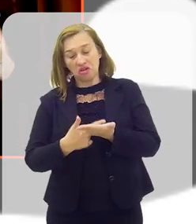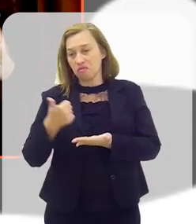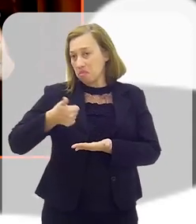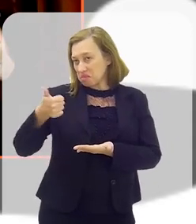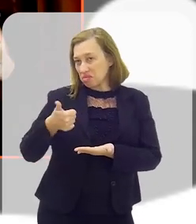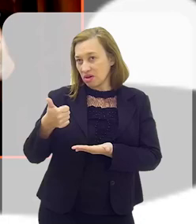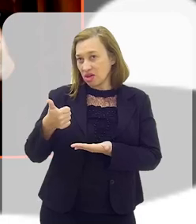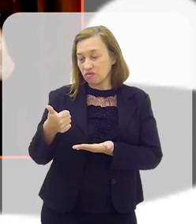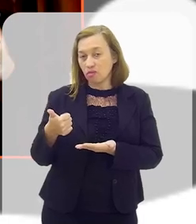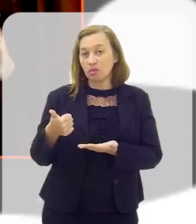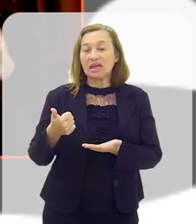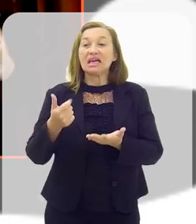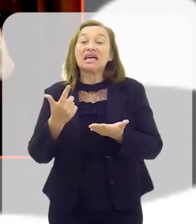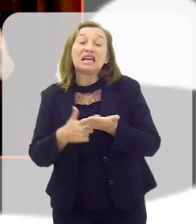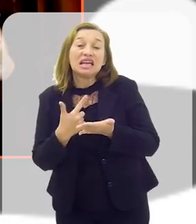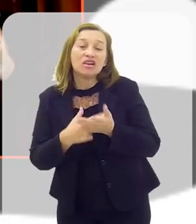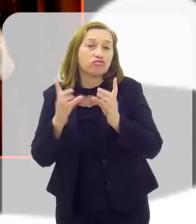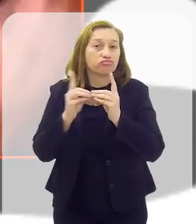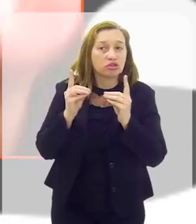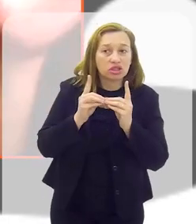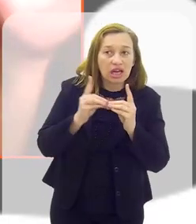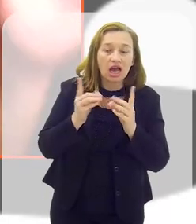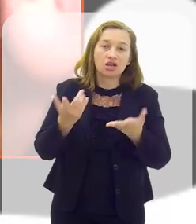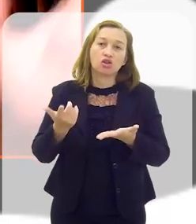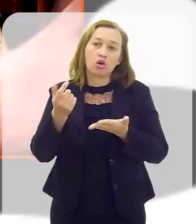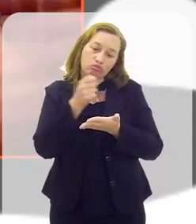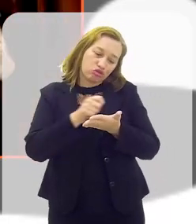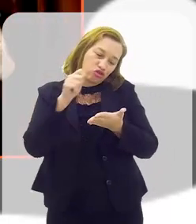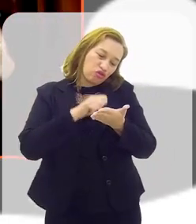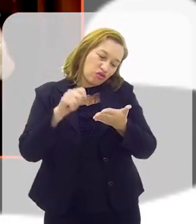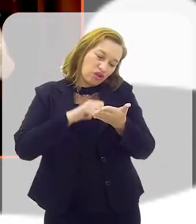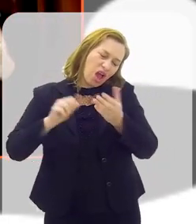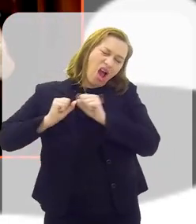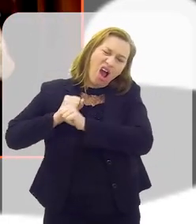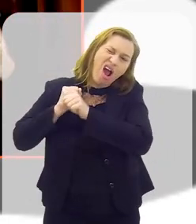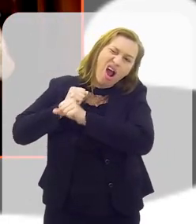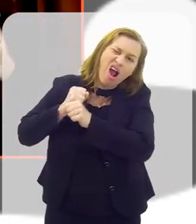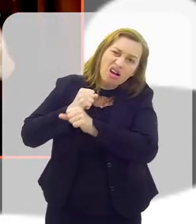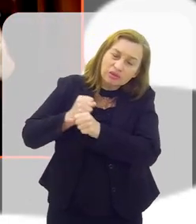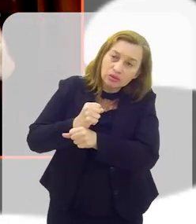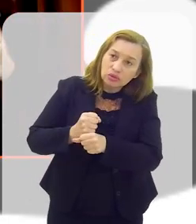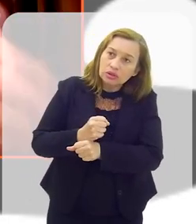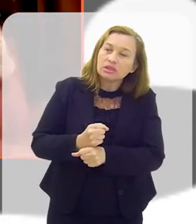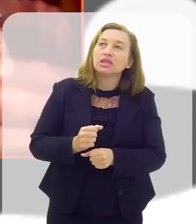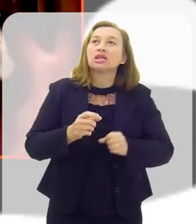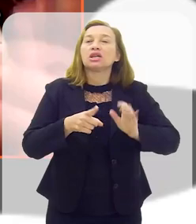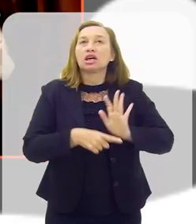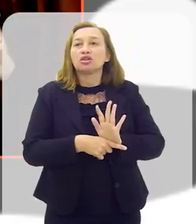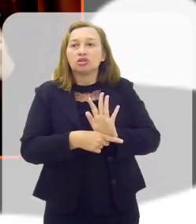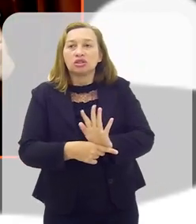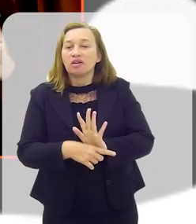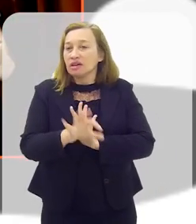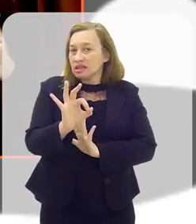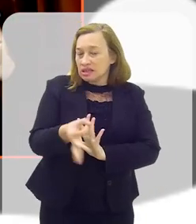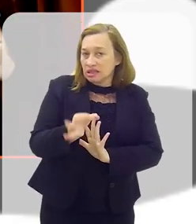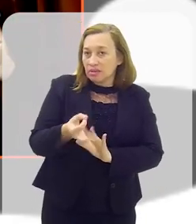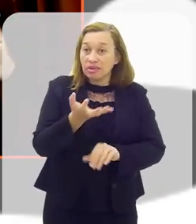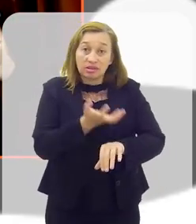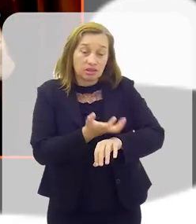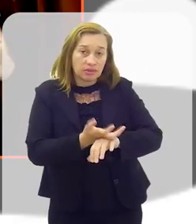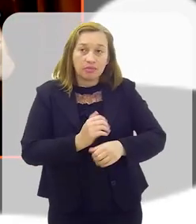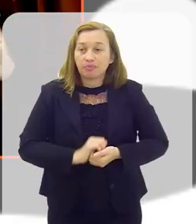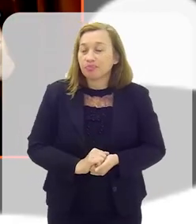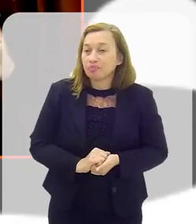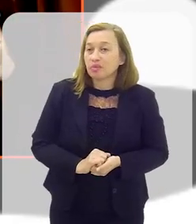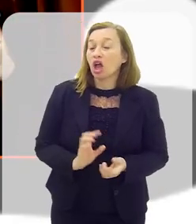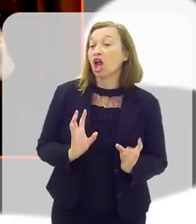primeiros foram livros didáticos. Eu escrevi durante muito tempo livros didáticos que atendiam justamente essas disciplinas.